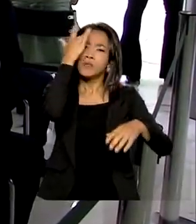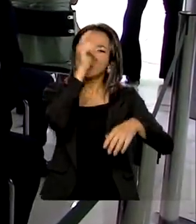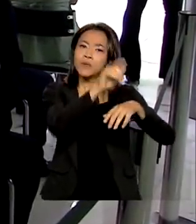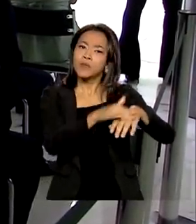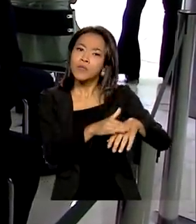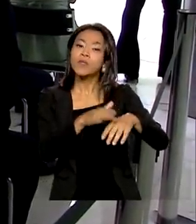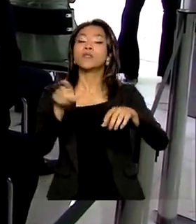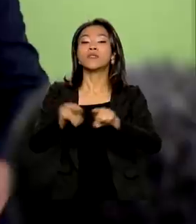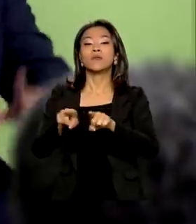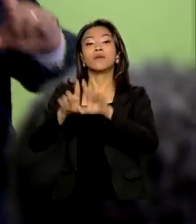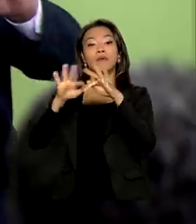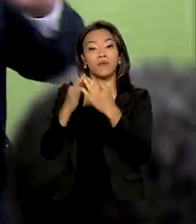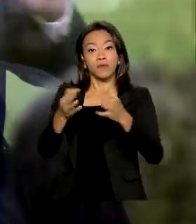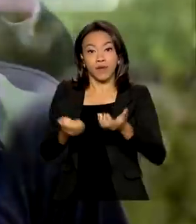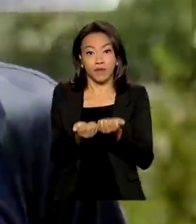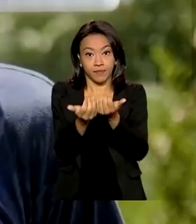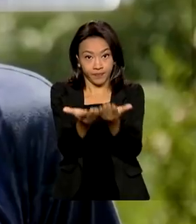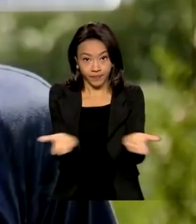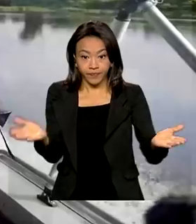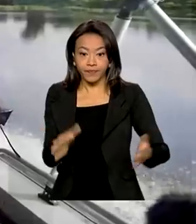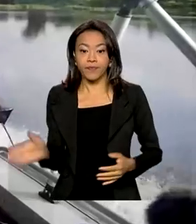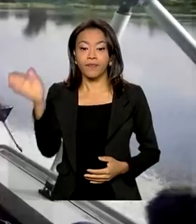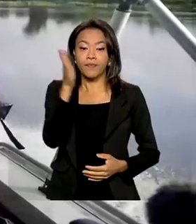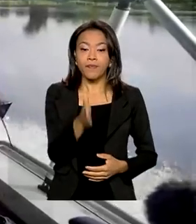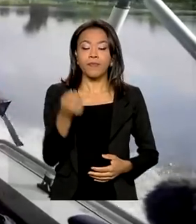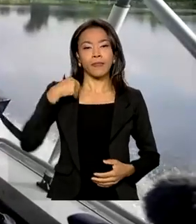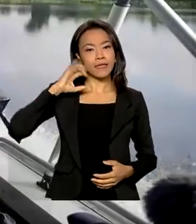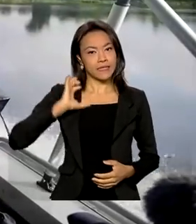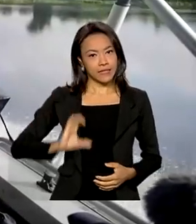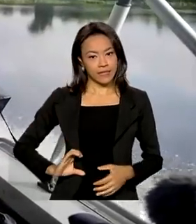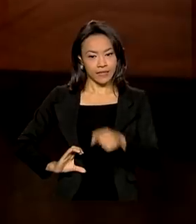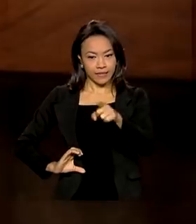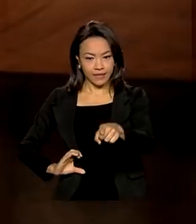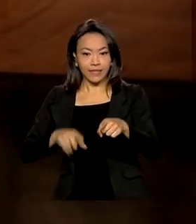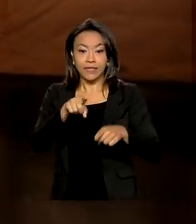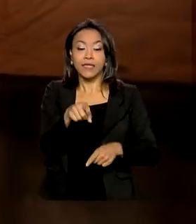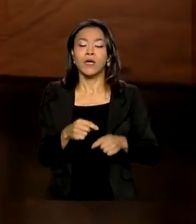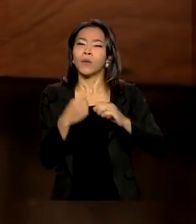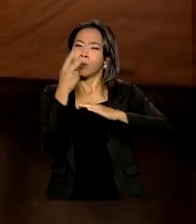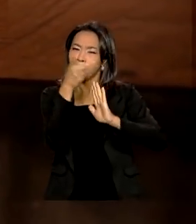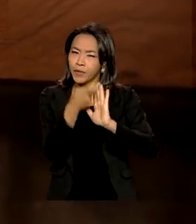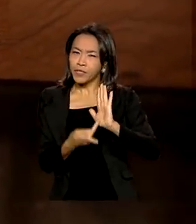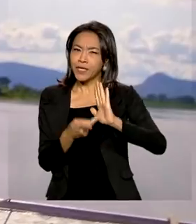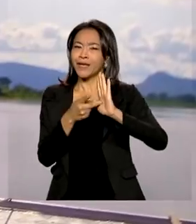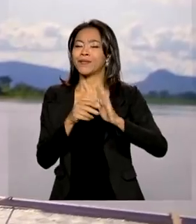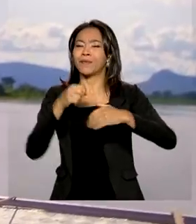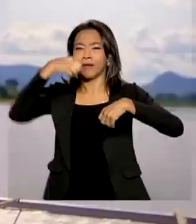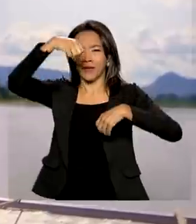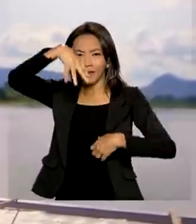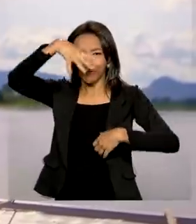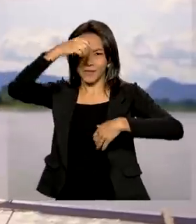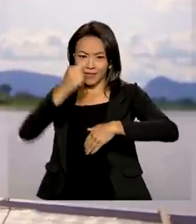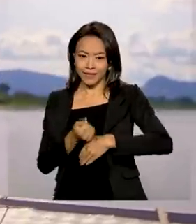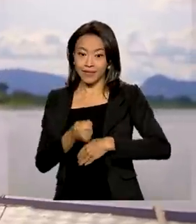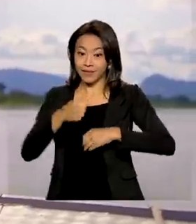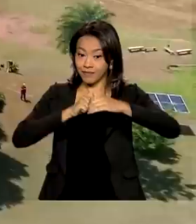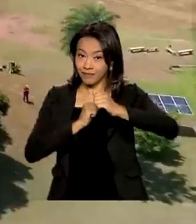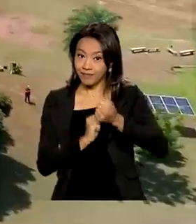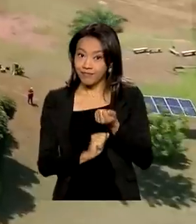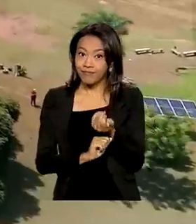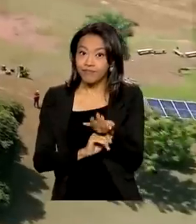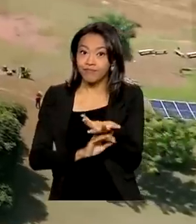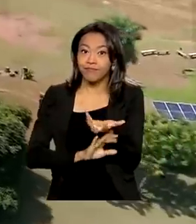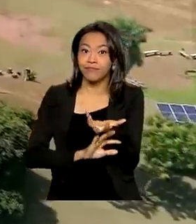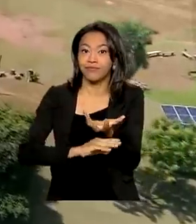com doenças raras. Cidadania. Projeto Ilumina Pantanal leva energia elétrica e mais qualidade